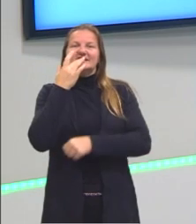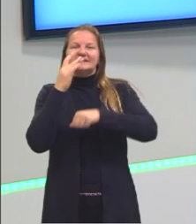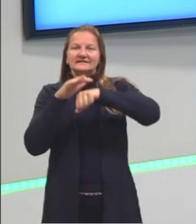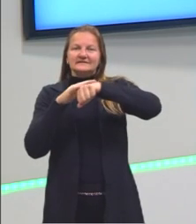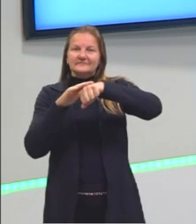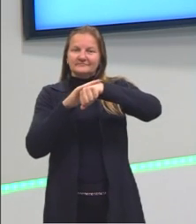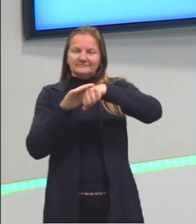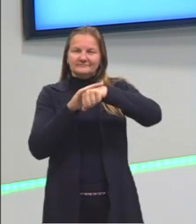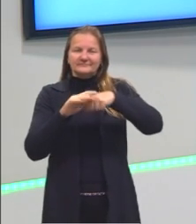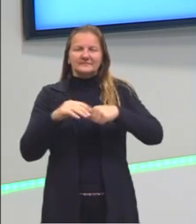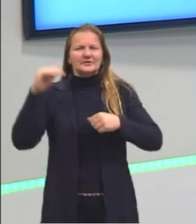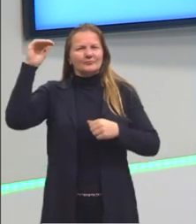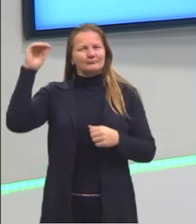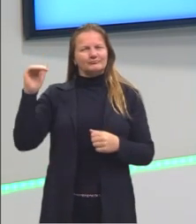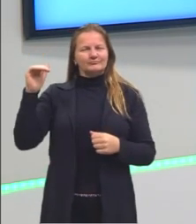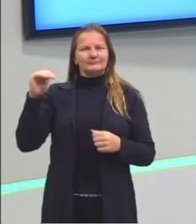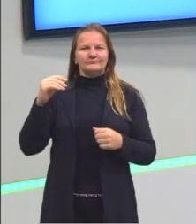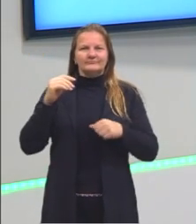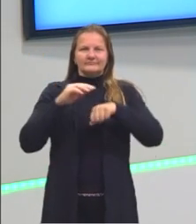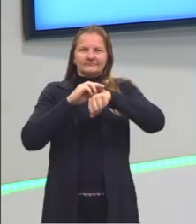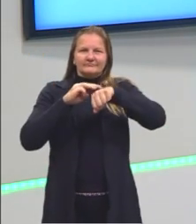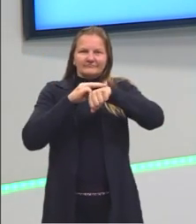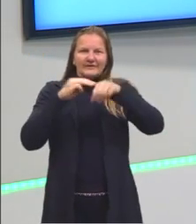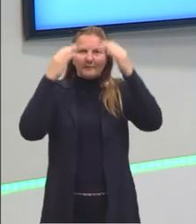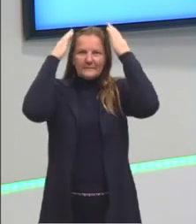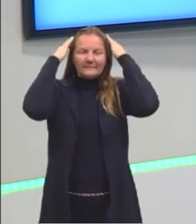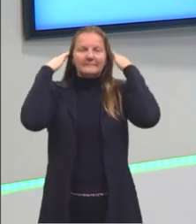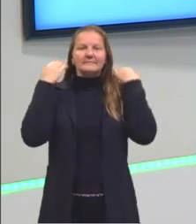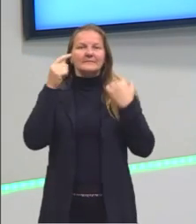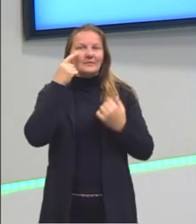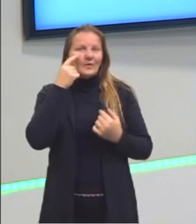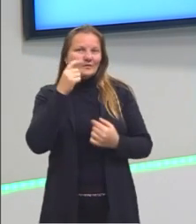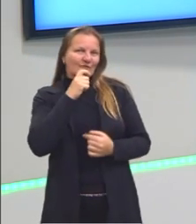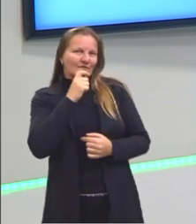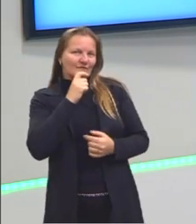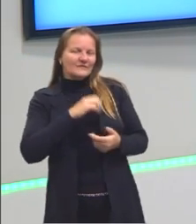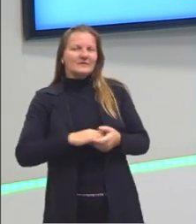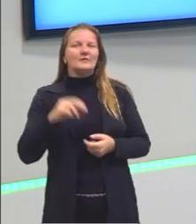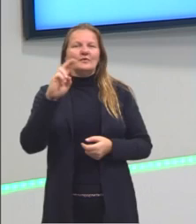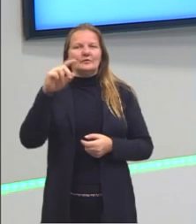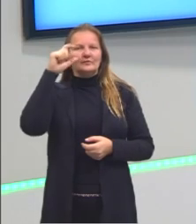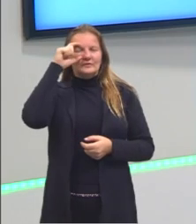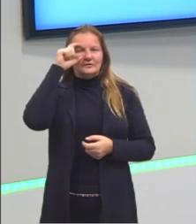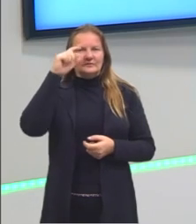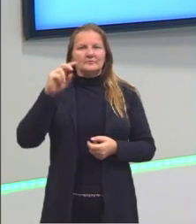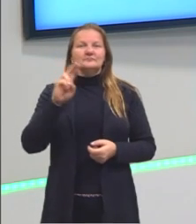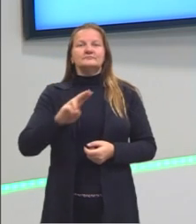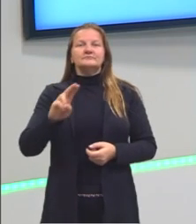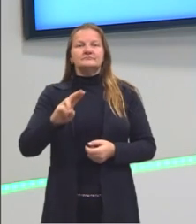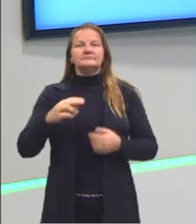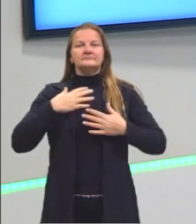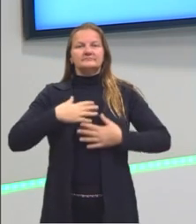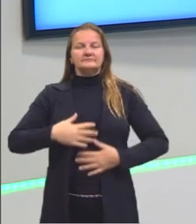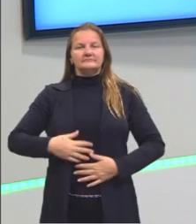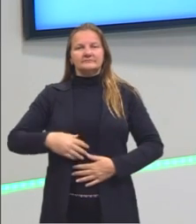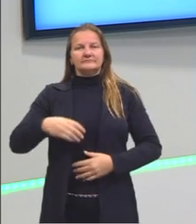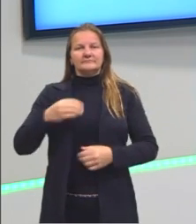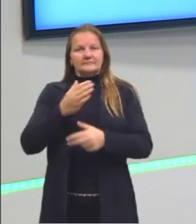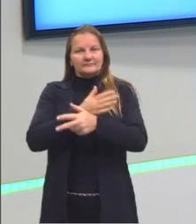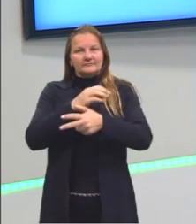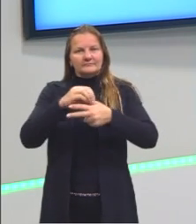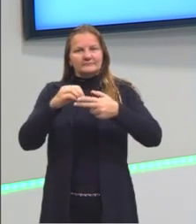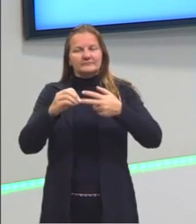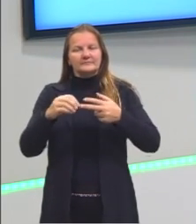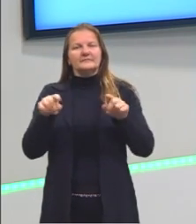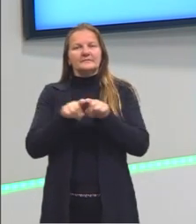baixa estatura, cabelos castanhos escuros, olhos verdes, uso óculos, estou utilizando a camiseta do pré-enem